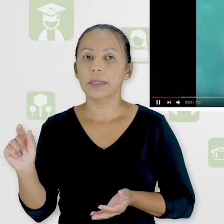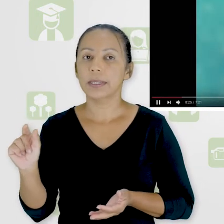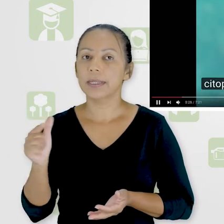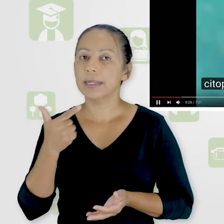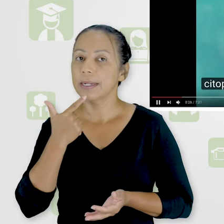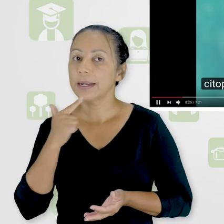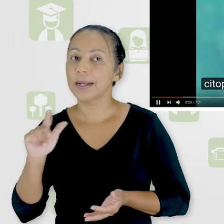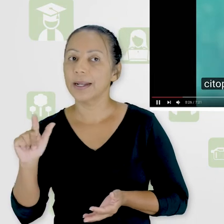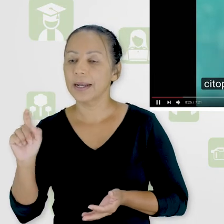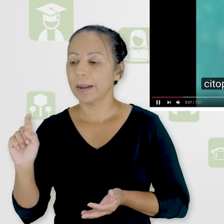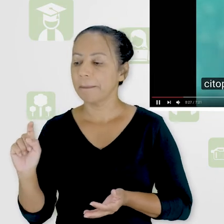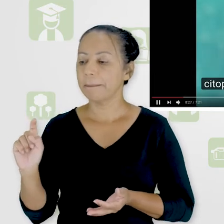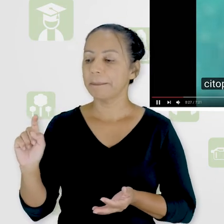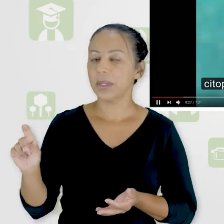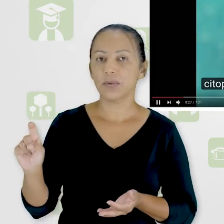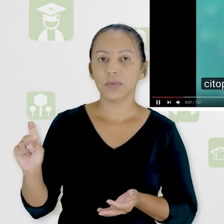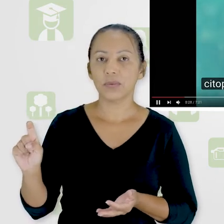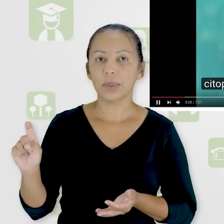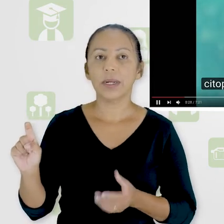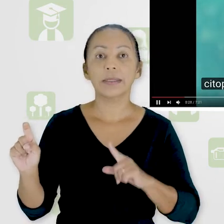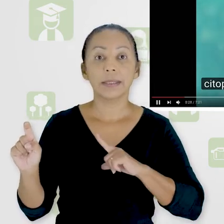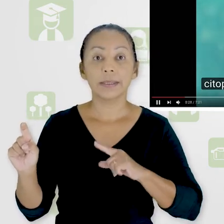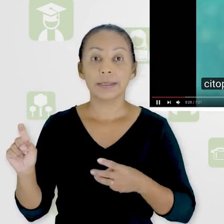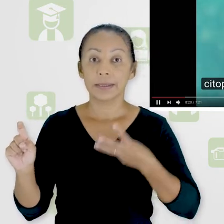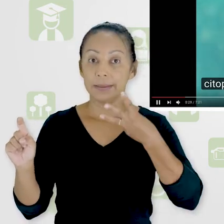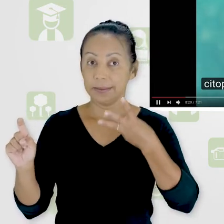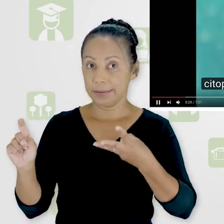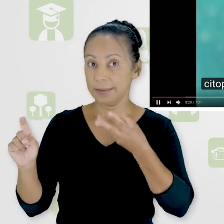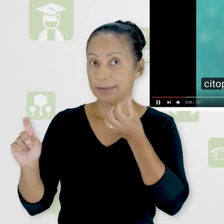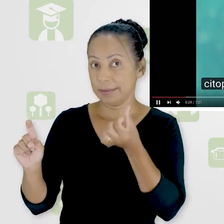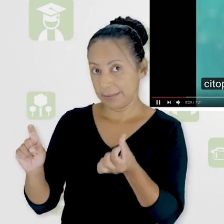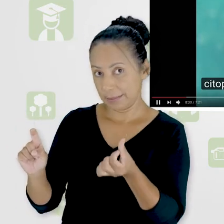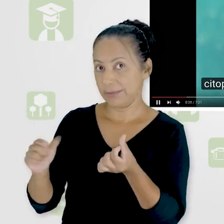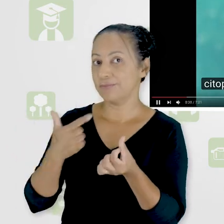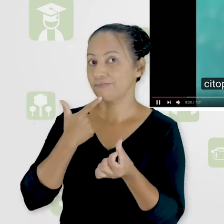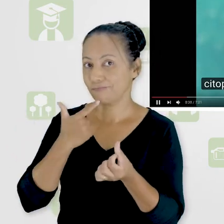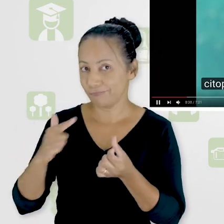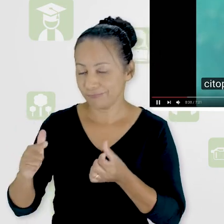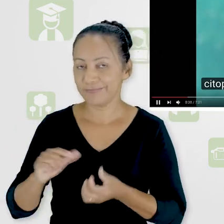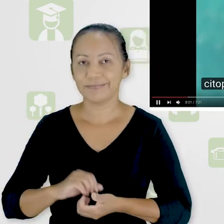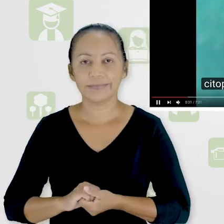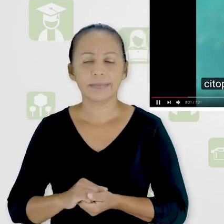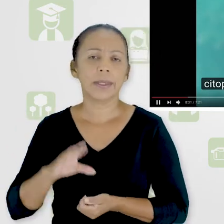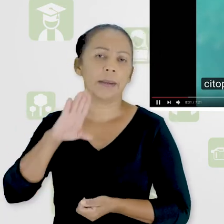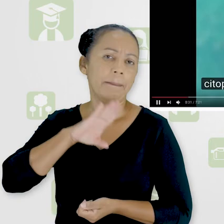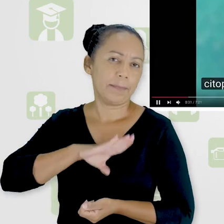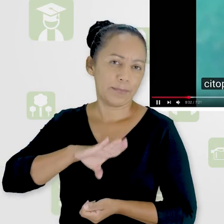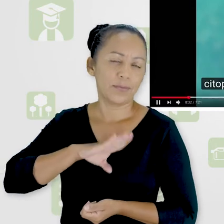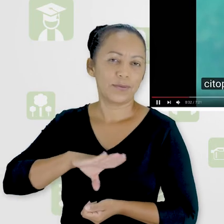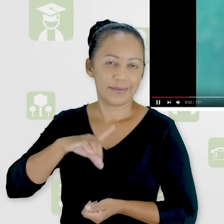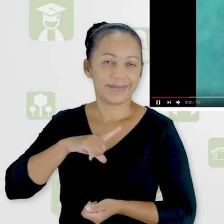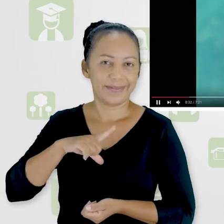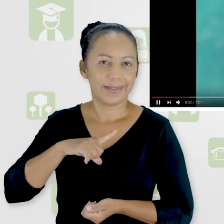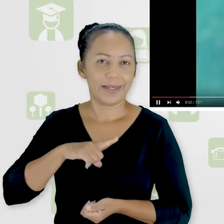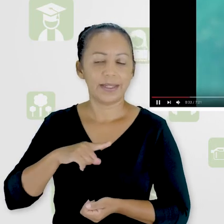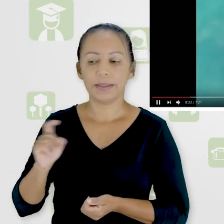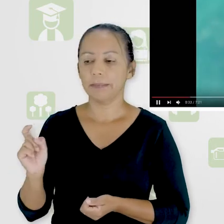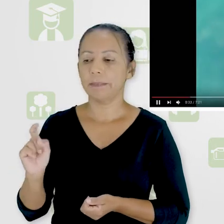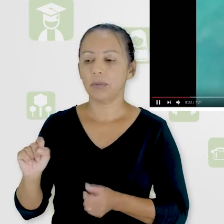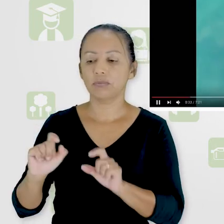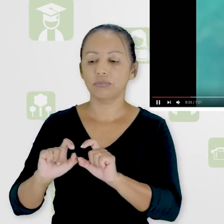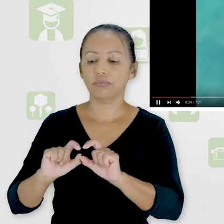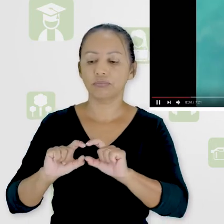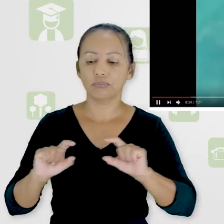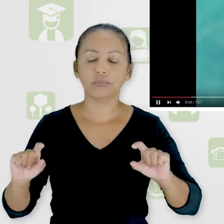Legenda, Legendas. Tem 36 línguas, tá certo? E você vai encontrar o português aqui e vai ativar,